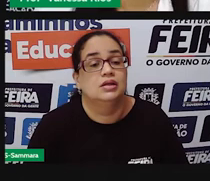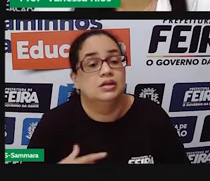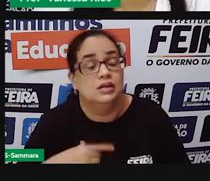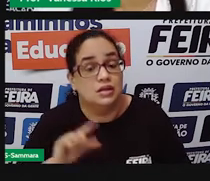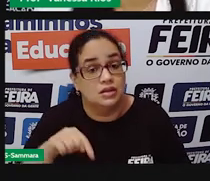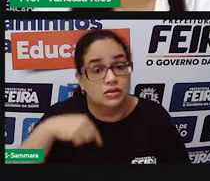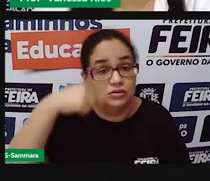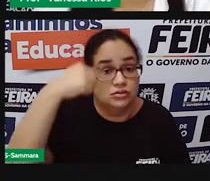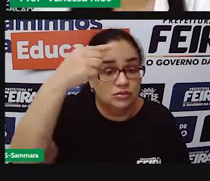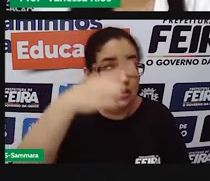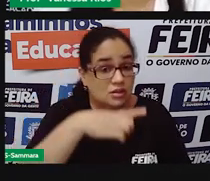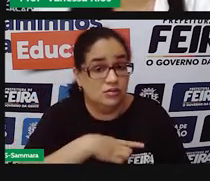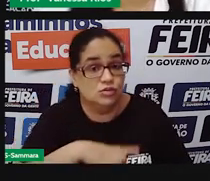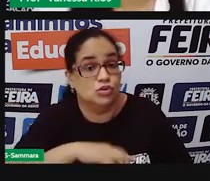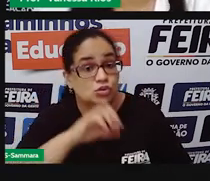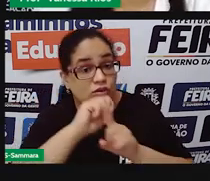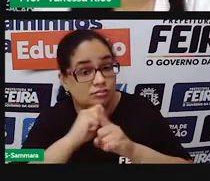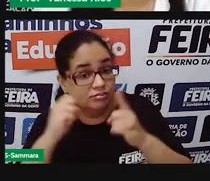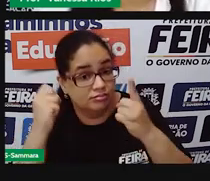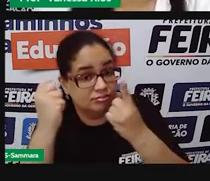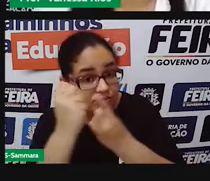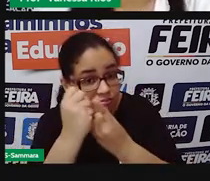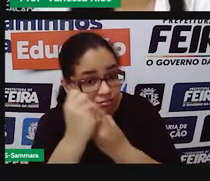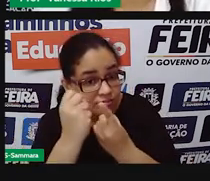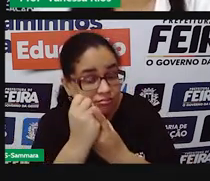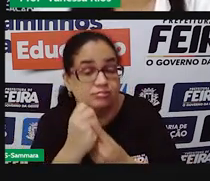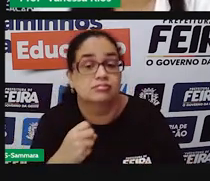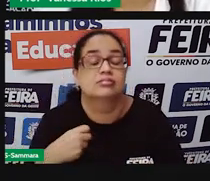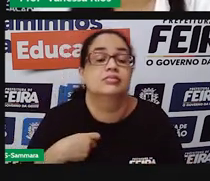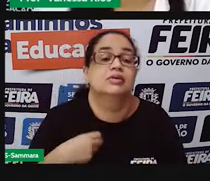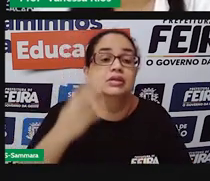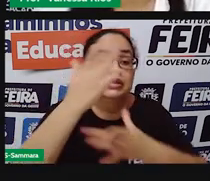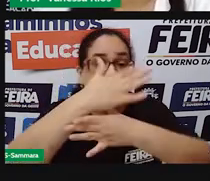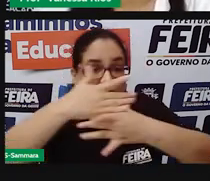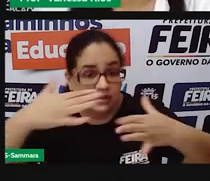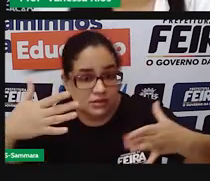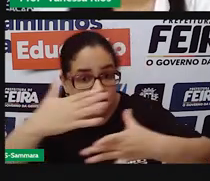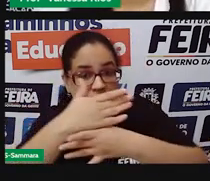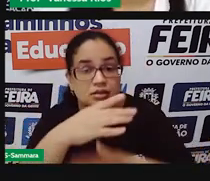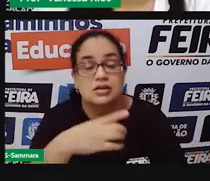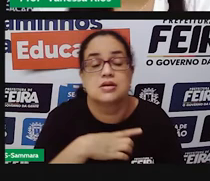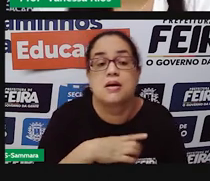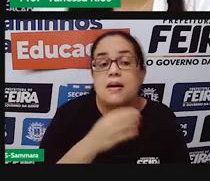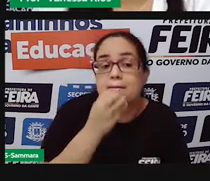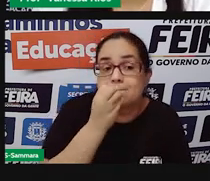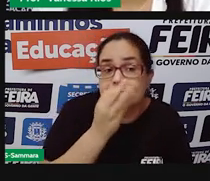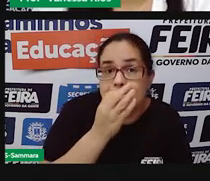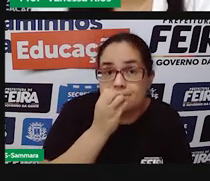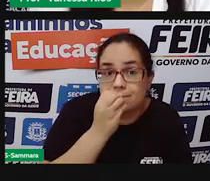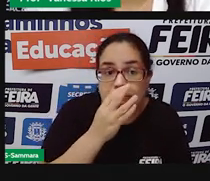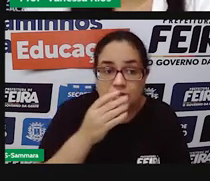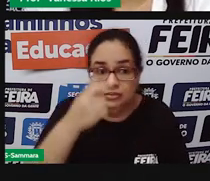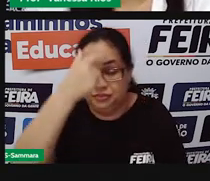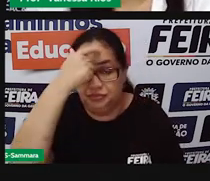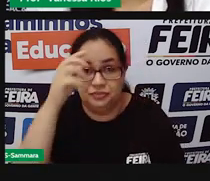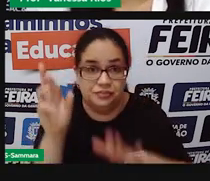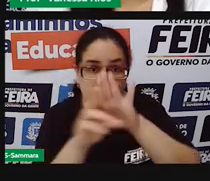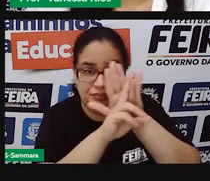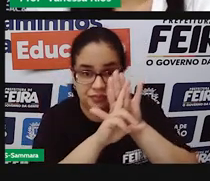além de desenvolver as funções sociais da cidade e garantir o bem-estar de seus habitantes.